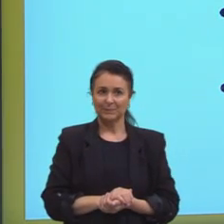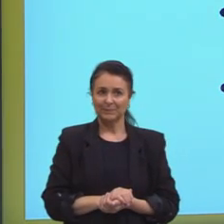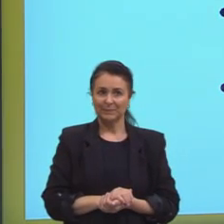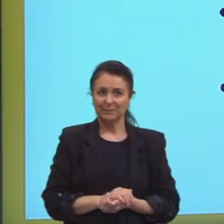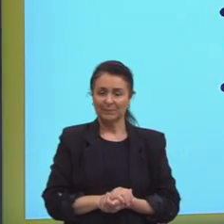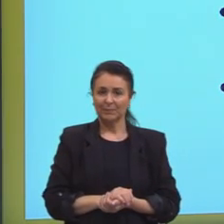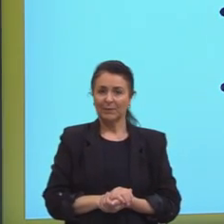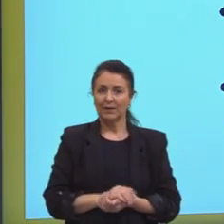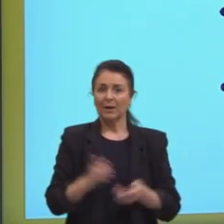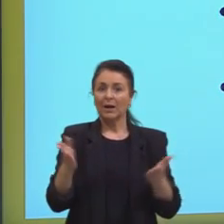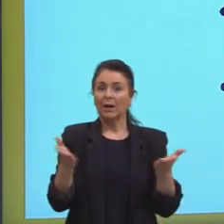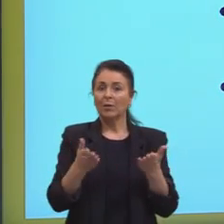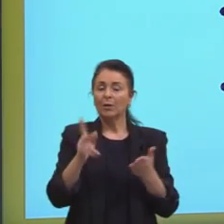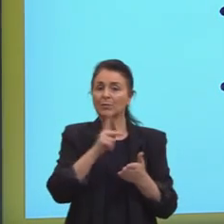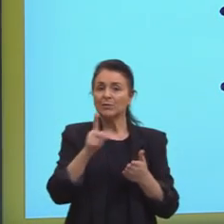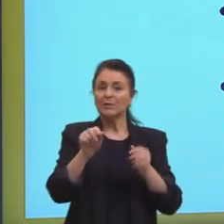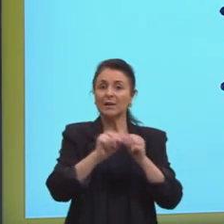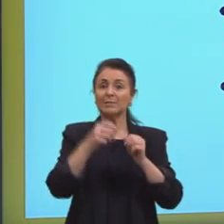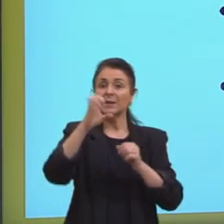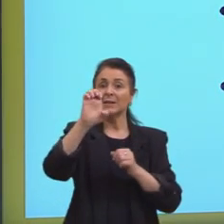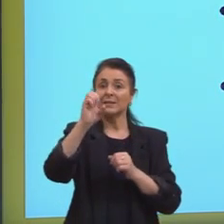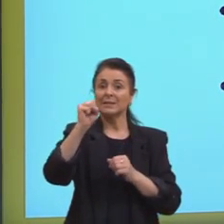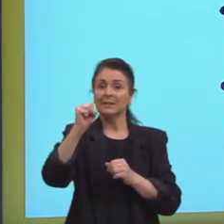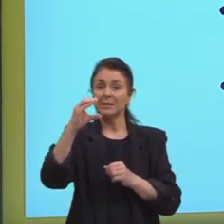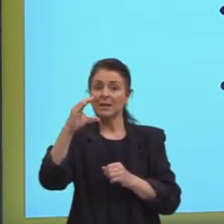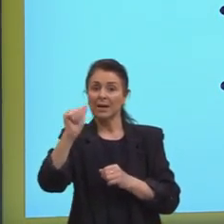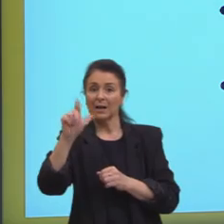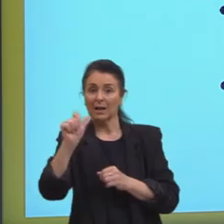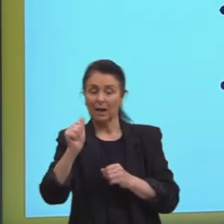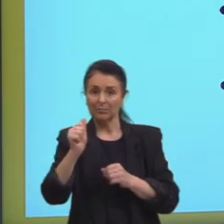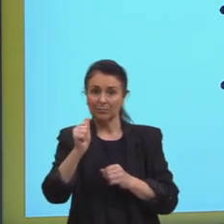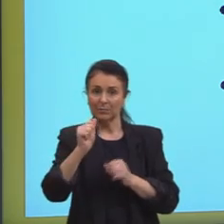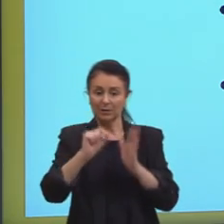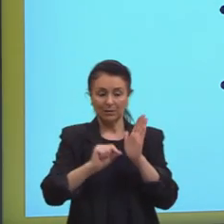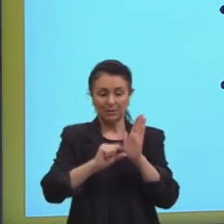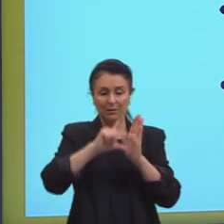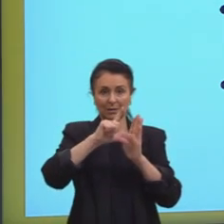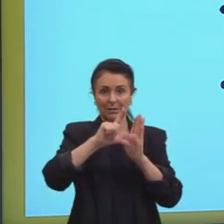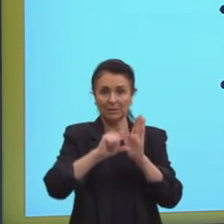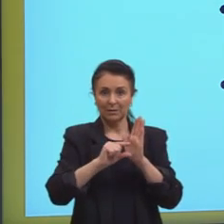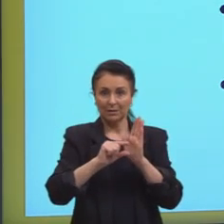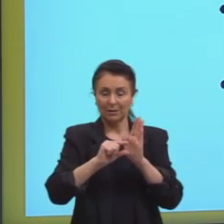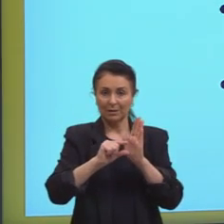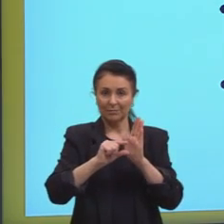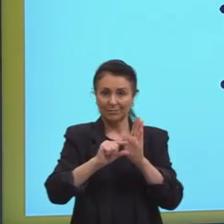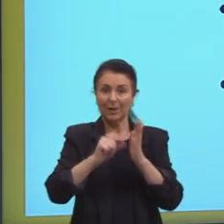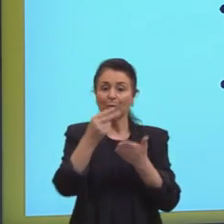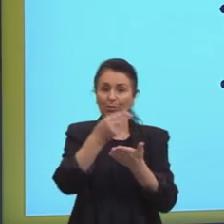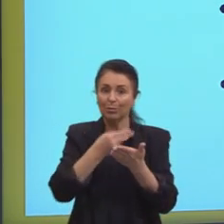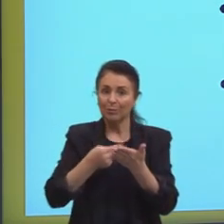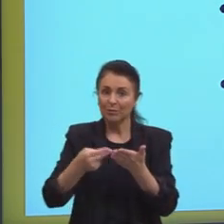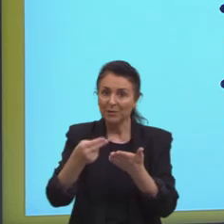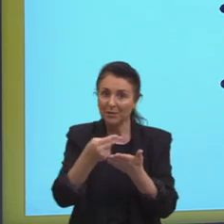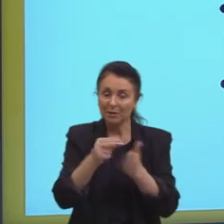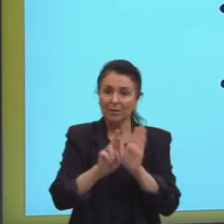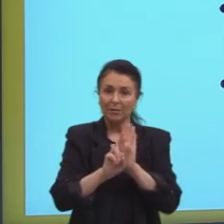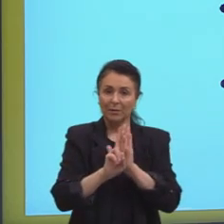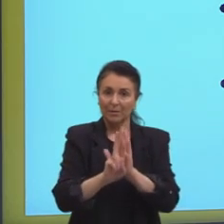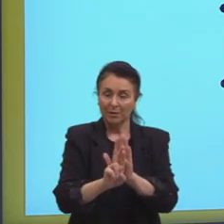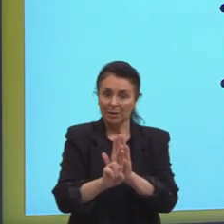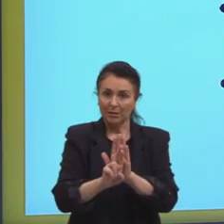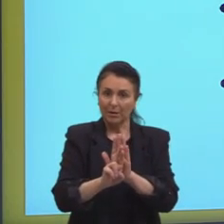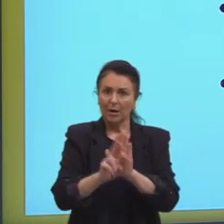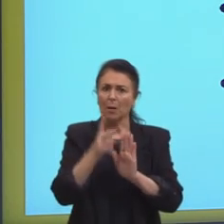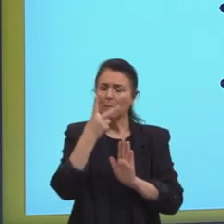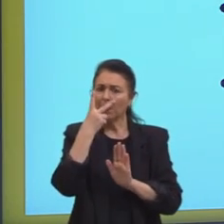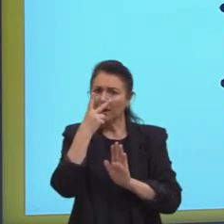aqui eu vou falar um pouco sobre escala gráfica, bem, continuando, essa escala é representada como se fosse uma